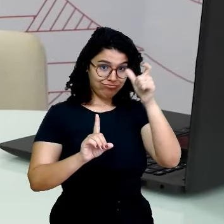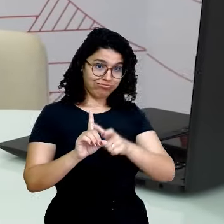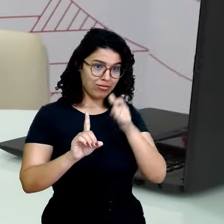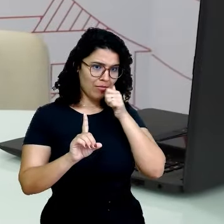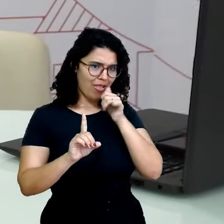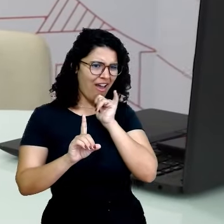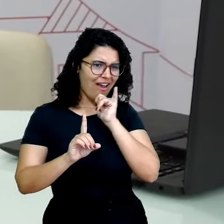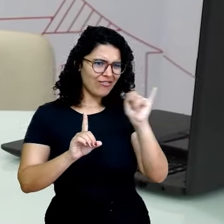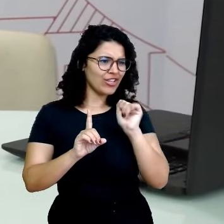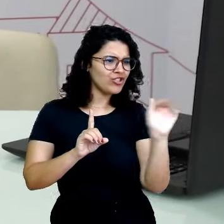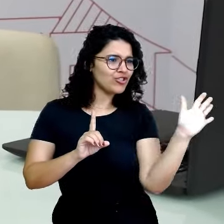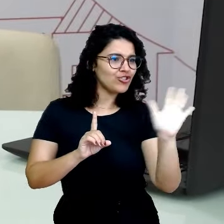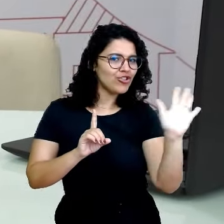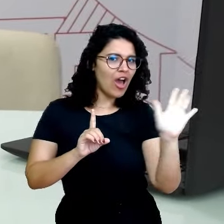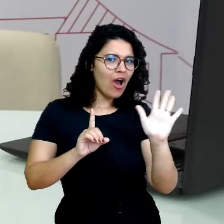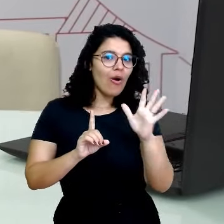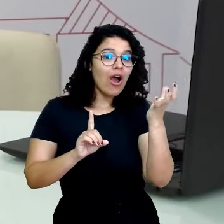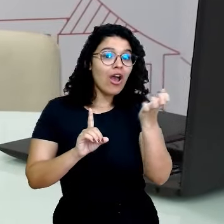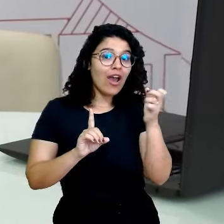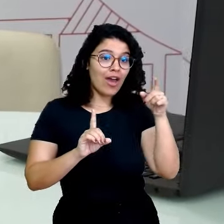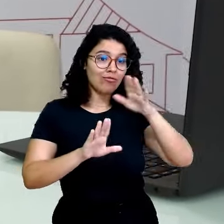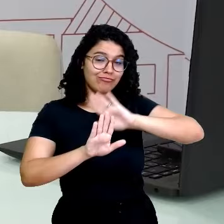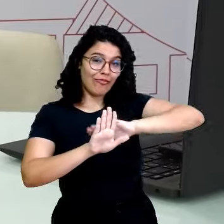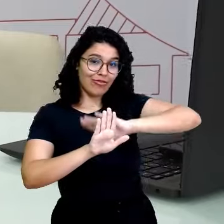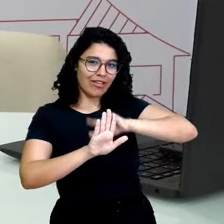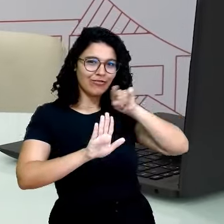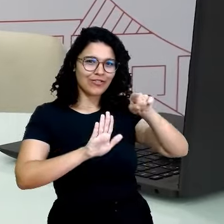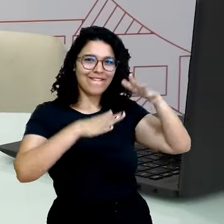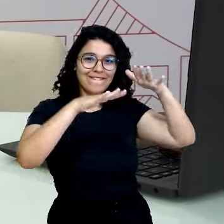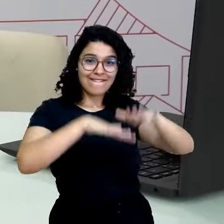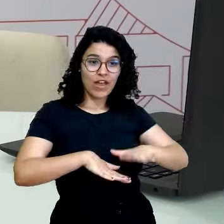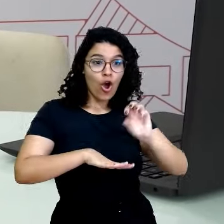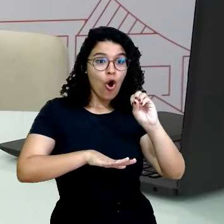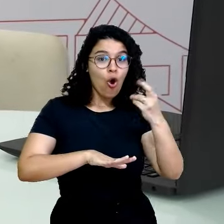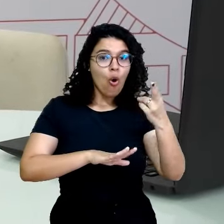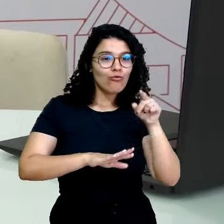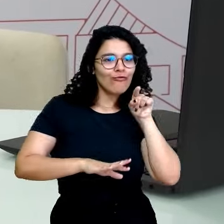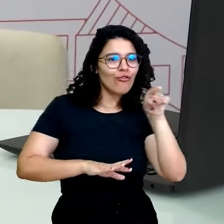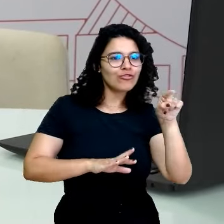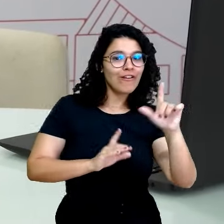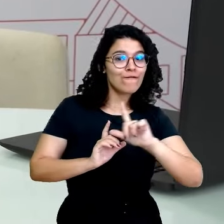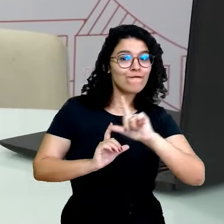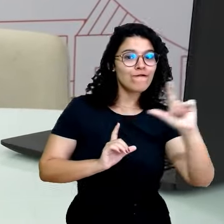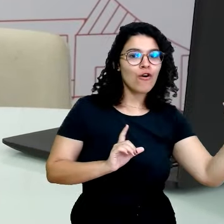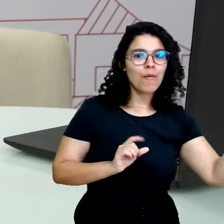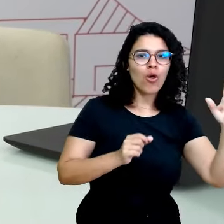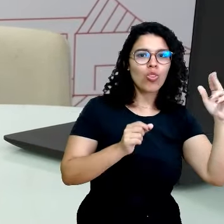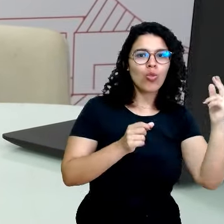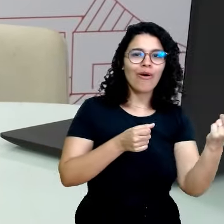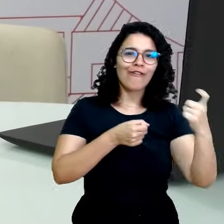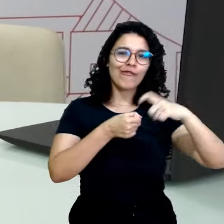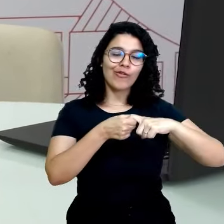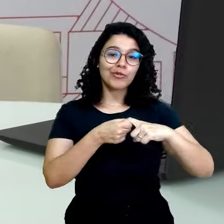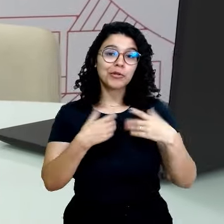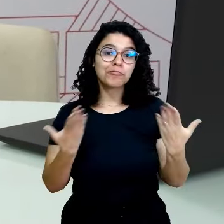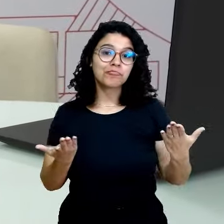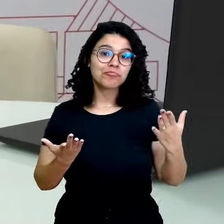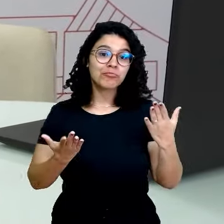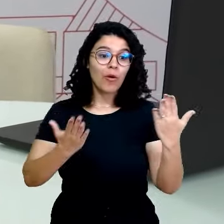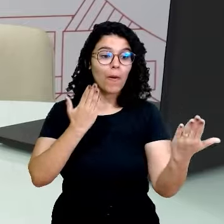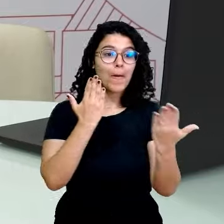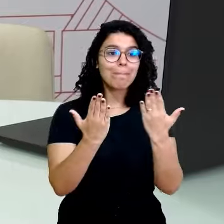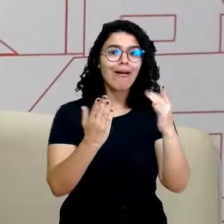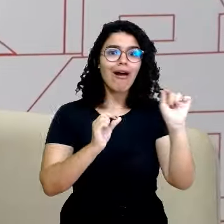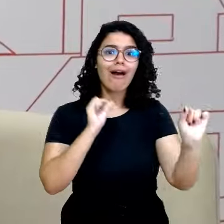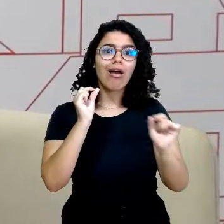querendo ficar. Você, que se foi para não mais voltar. Quem é o louco entre nós? Eis a